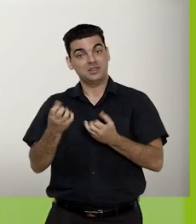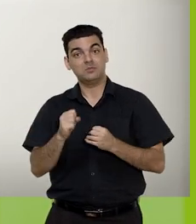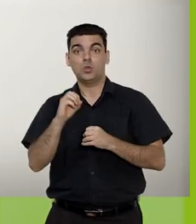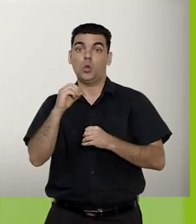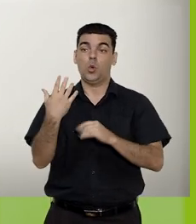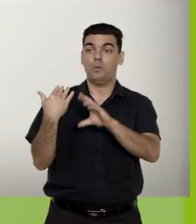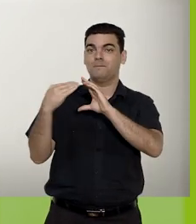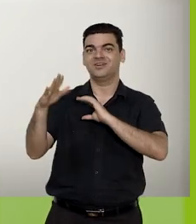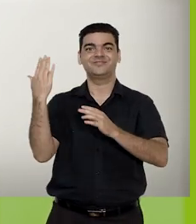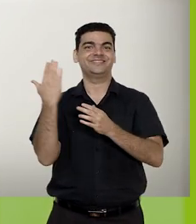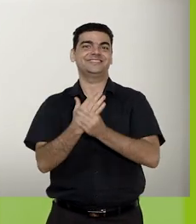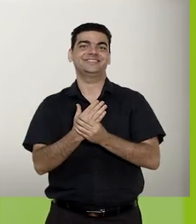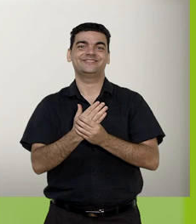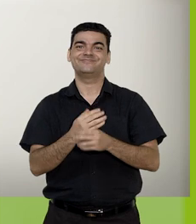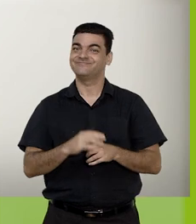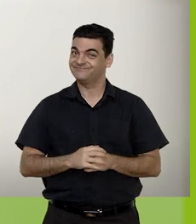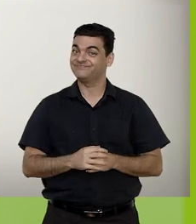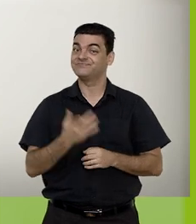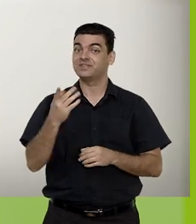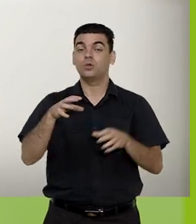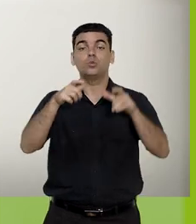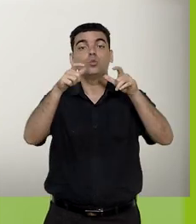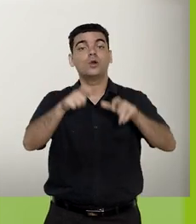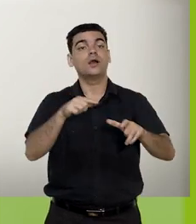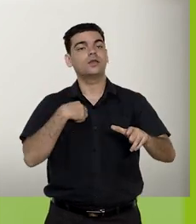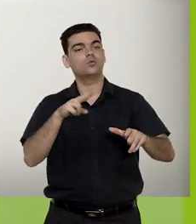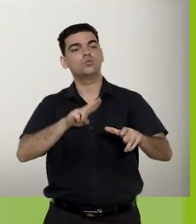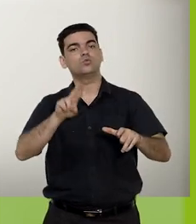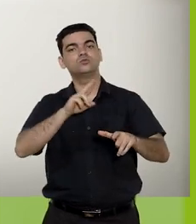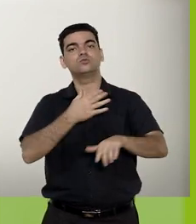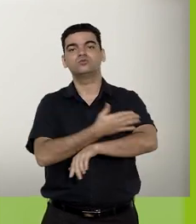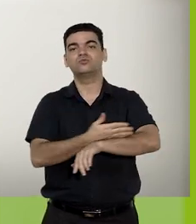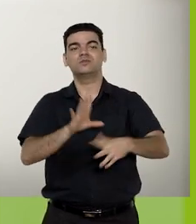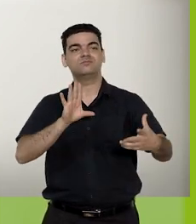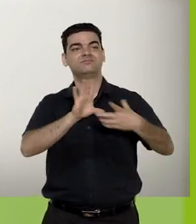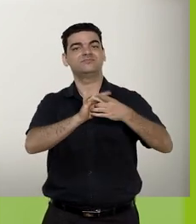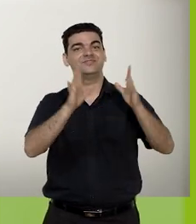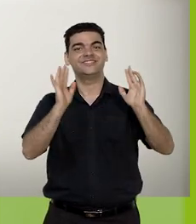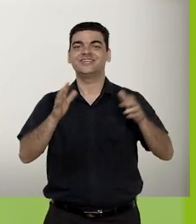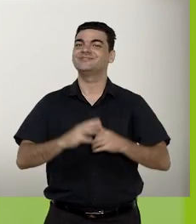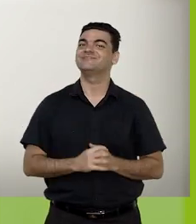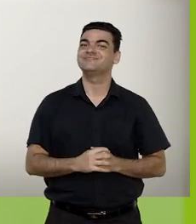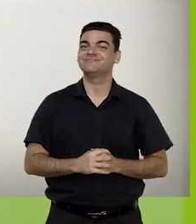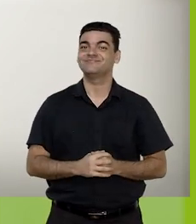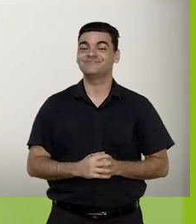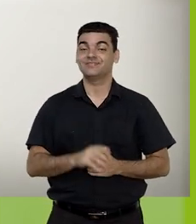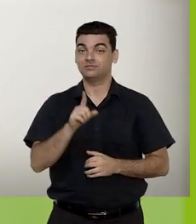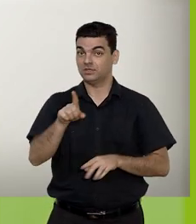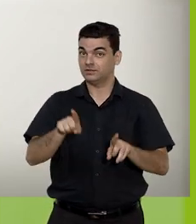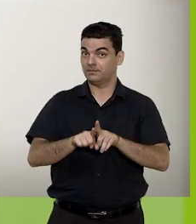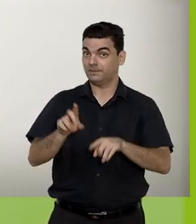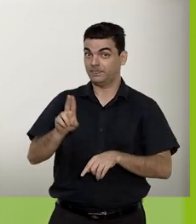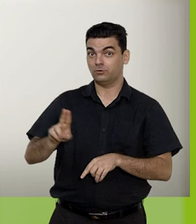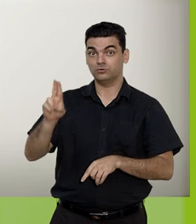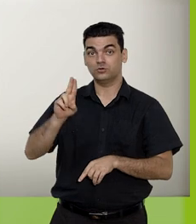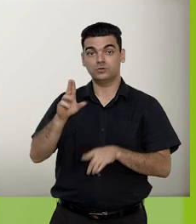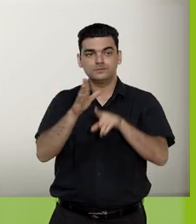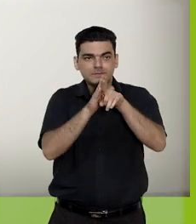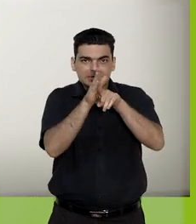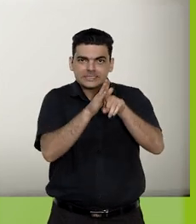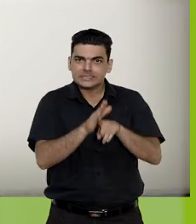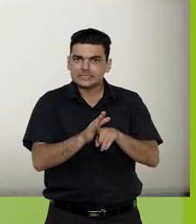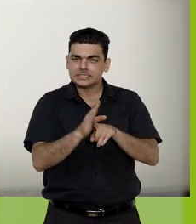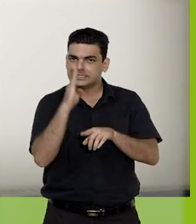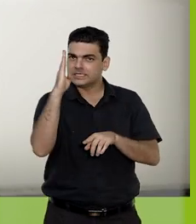recebimento de um determinado processo com a unidade da qual o usuário está logado. Ao utilizar, portanto, o